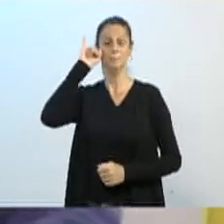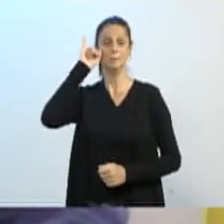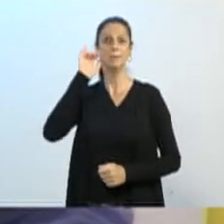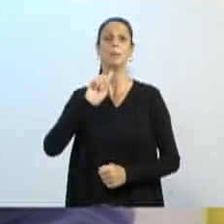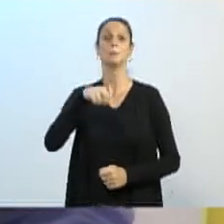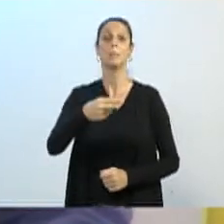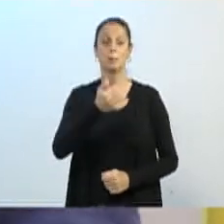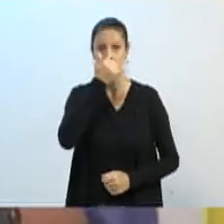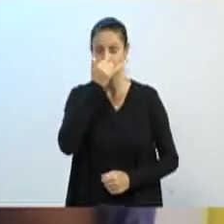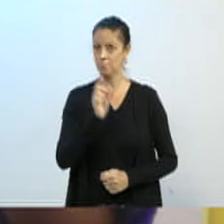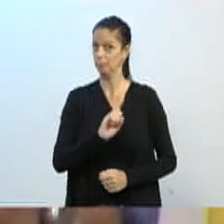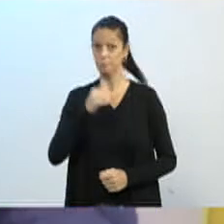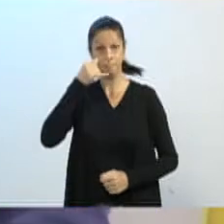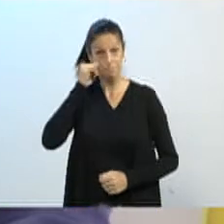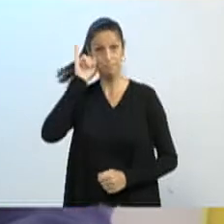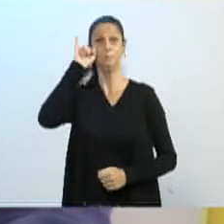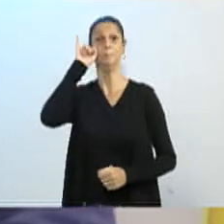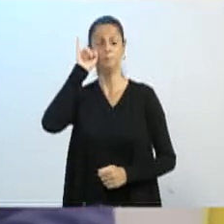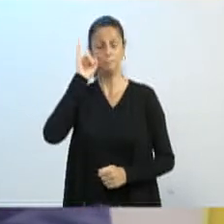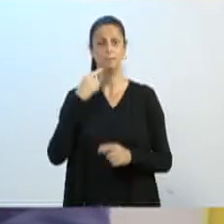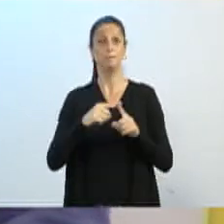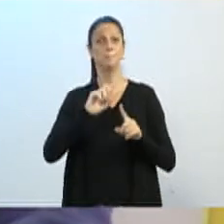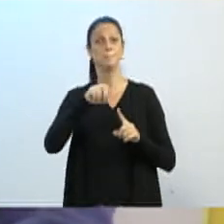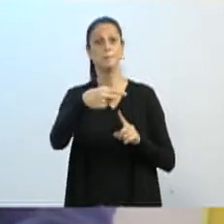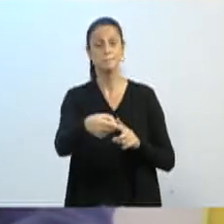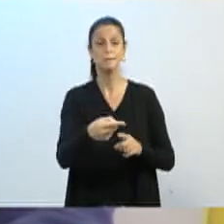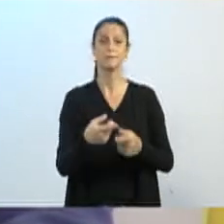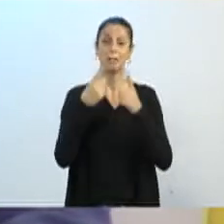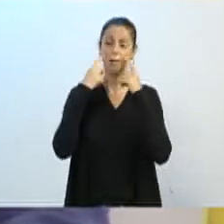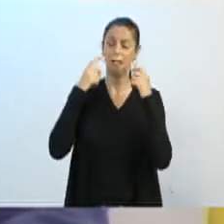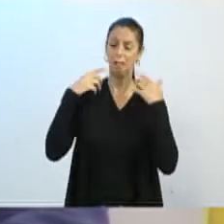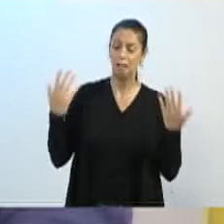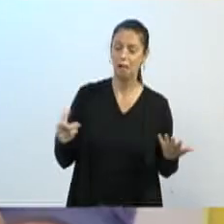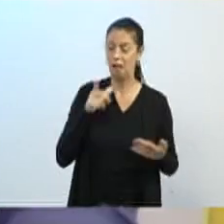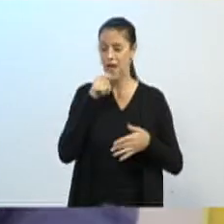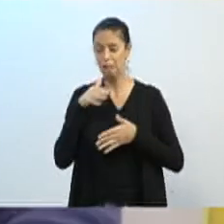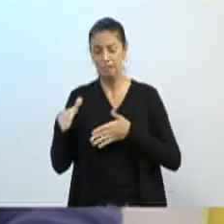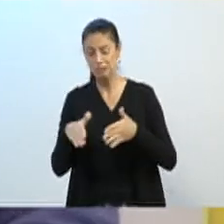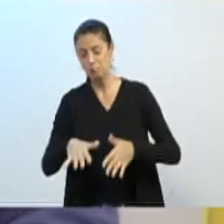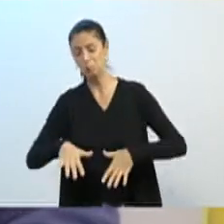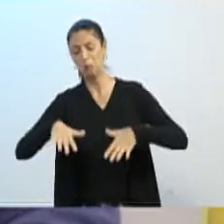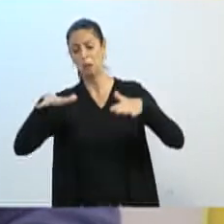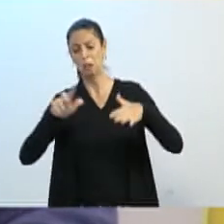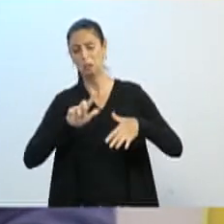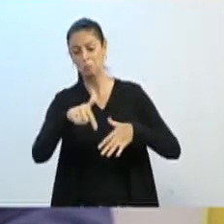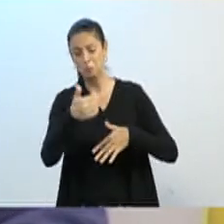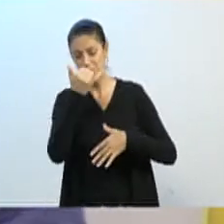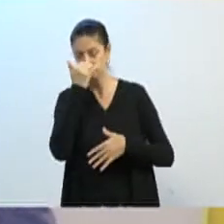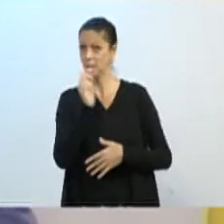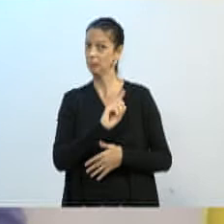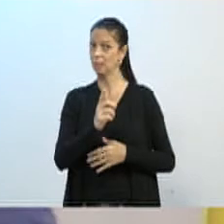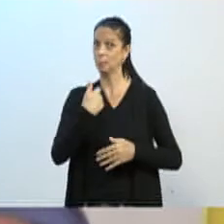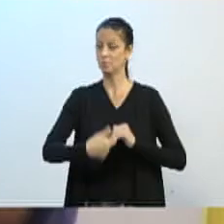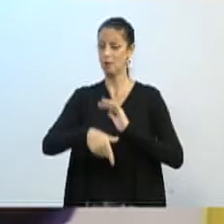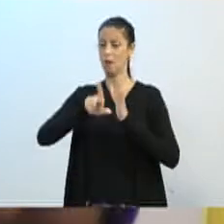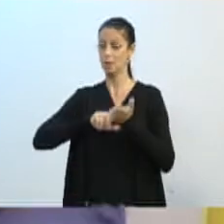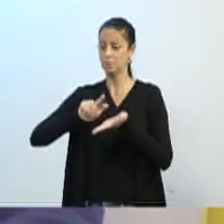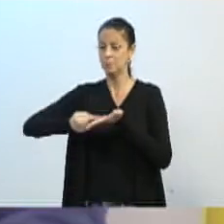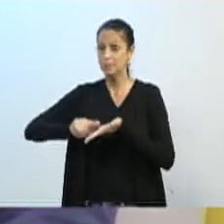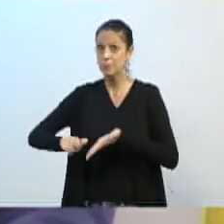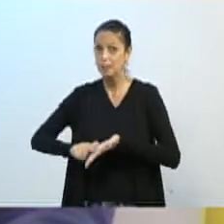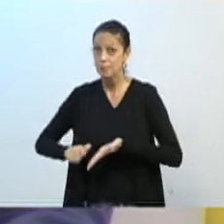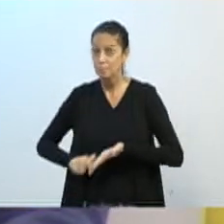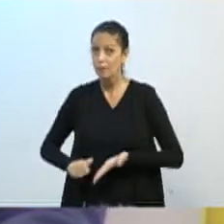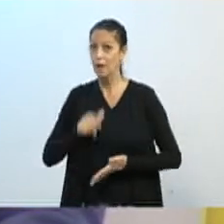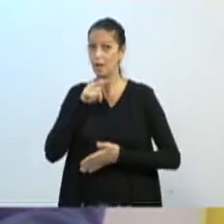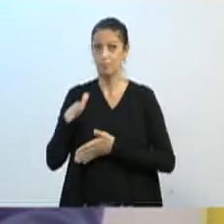para não ter que depois estar lá chorando por conta de cheias ou coisa parecida. Agradecer ele também, e dizer que esse trabalho